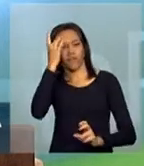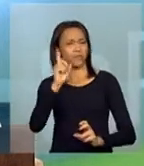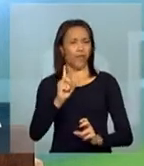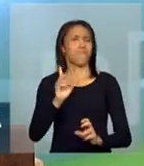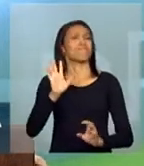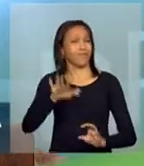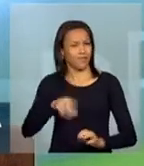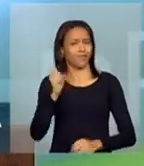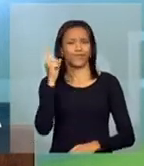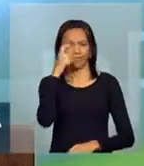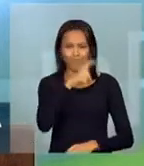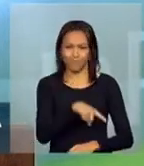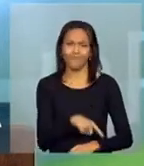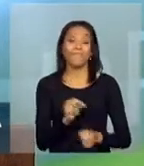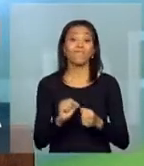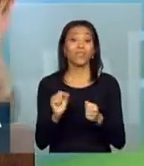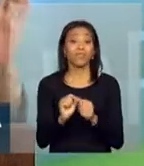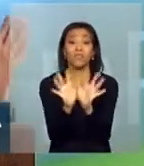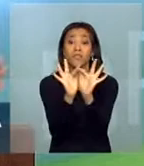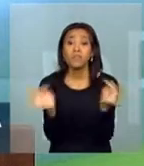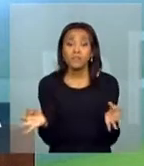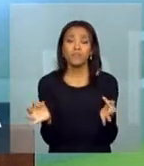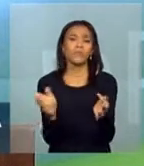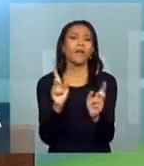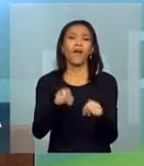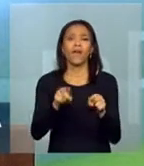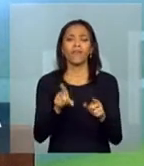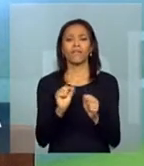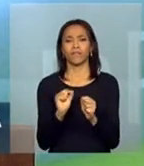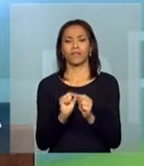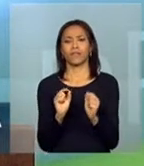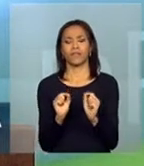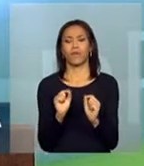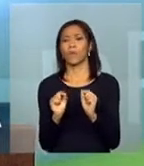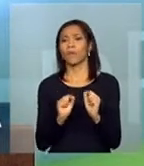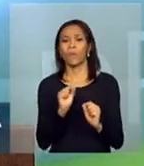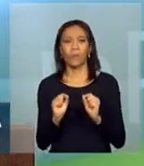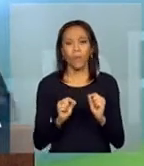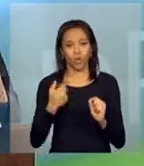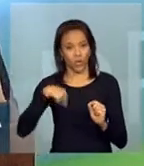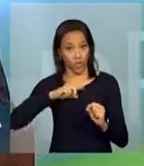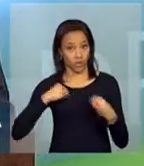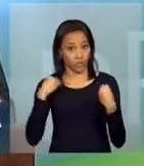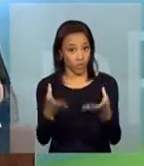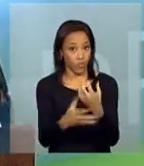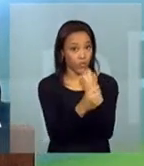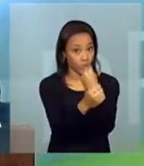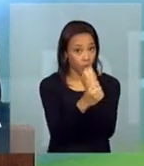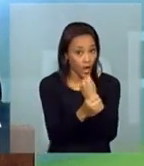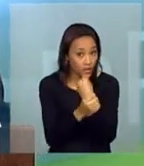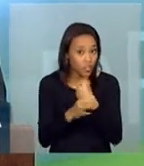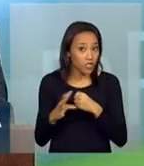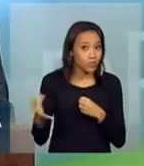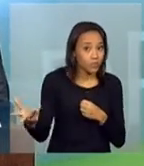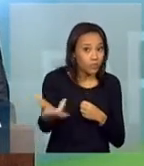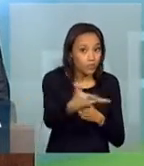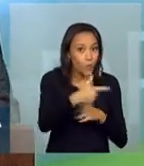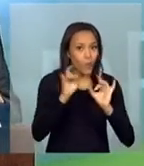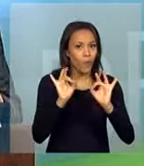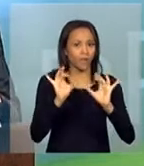mais difícil. Fazer simples é fazer de uma forma que a gente garanta, de um lado, a eficiência,